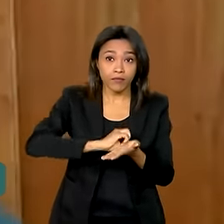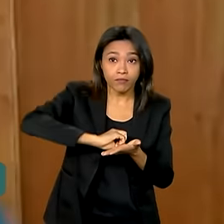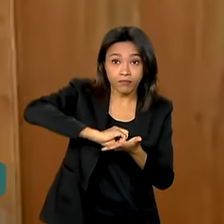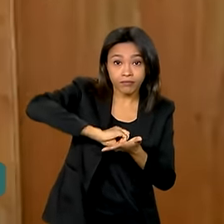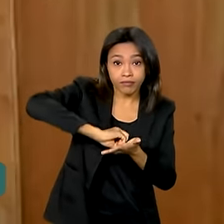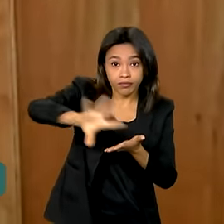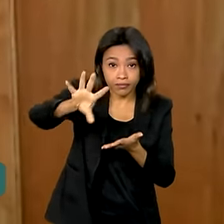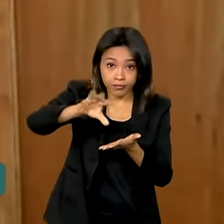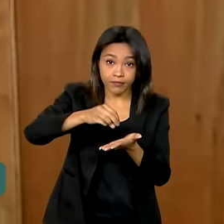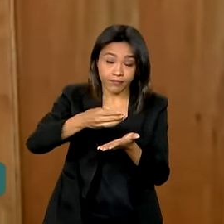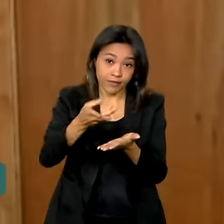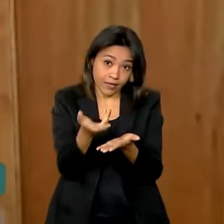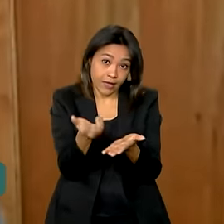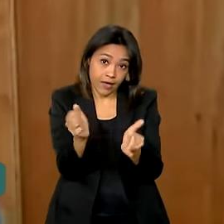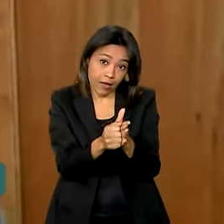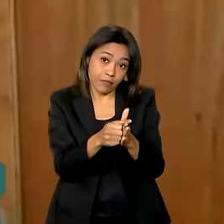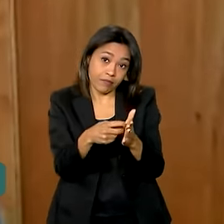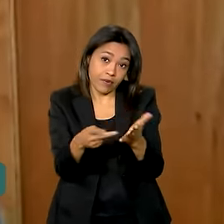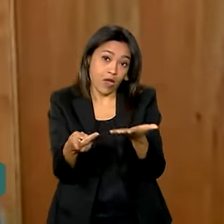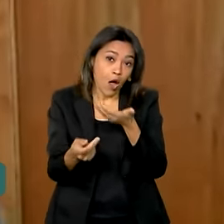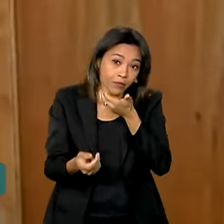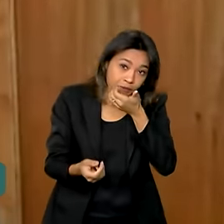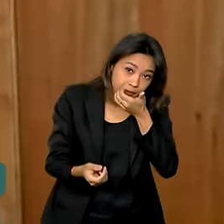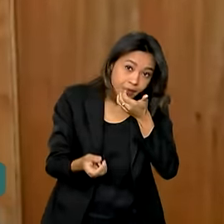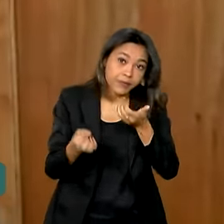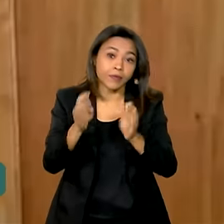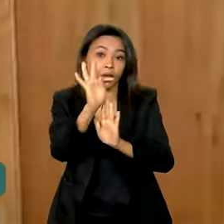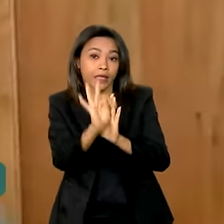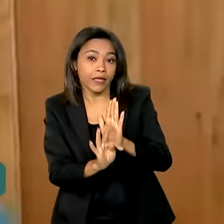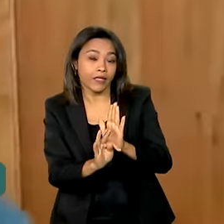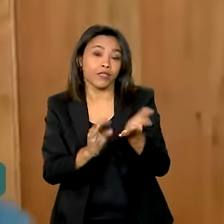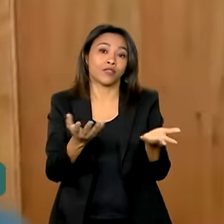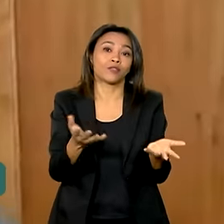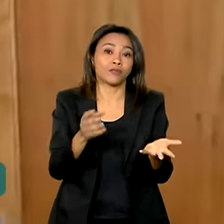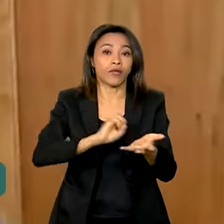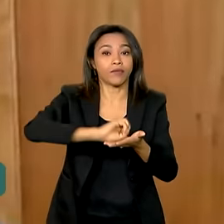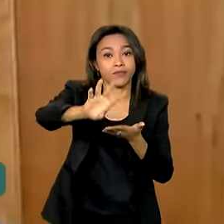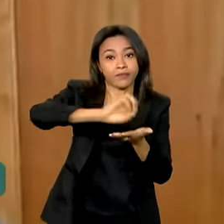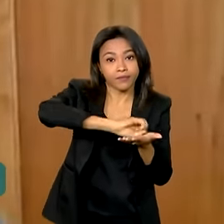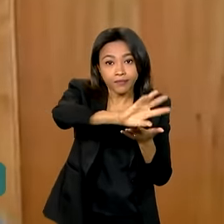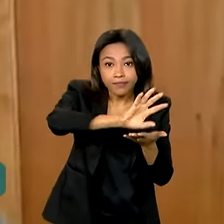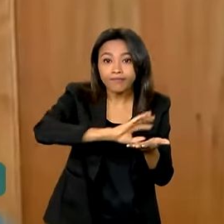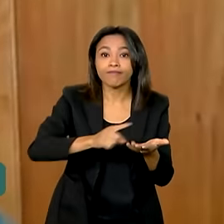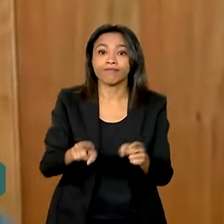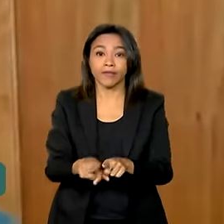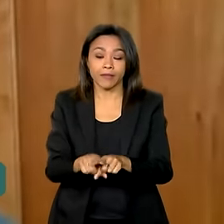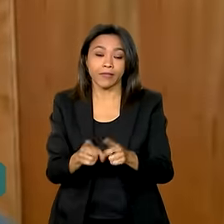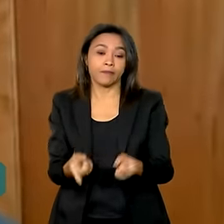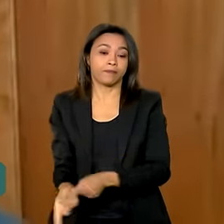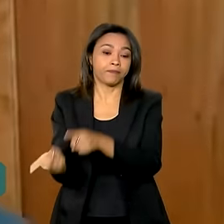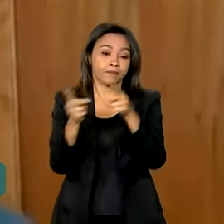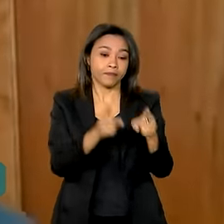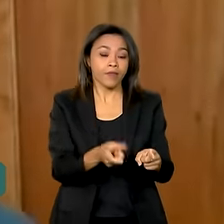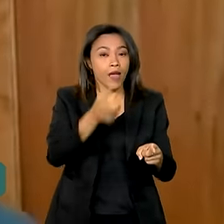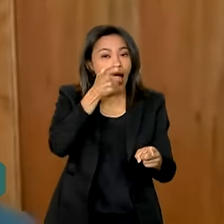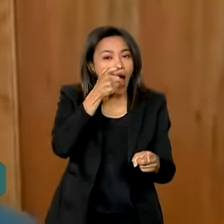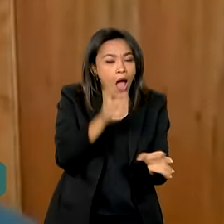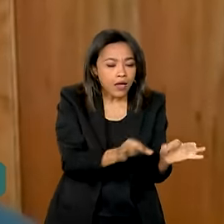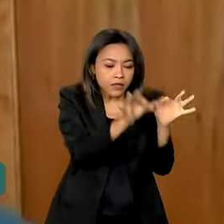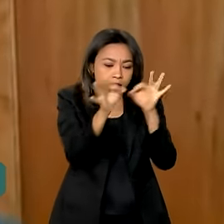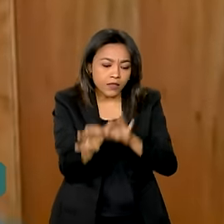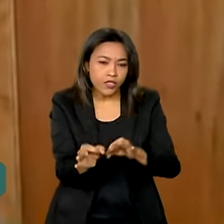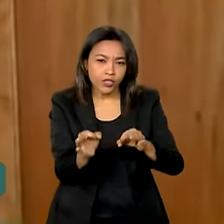de texto, por aplicativos de texto, voz ou imagem, né? Por aplicativos diferentes de e-mail. Assistir a vídeos, inclusive